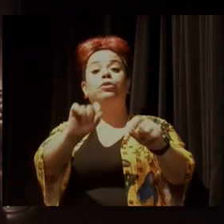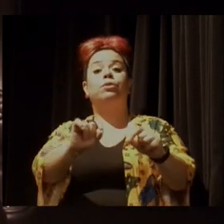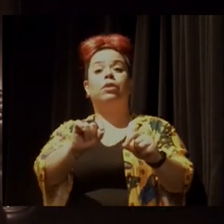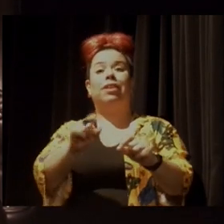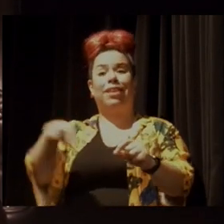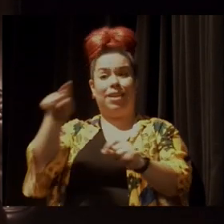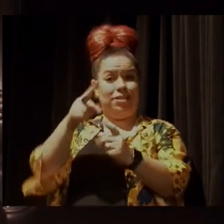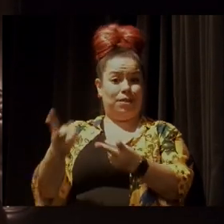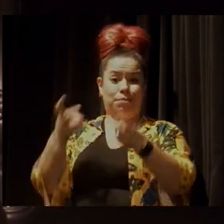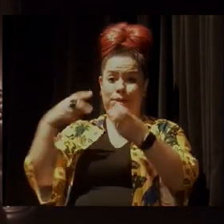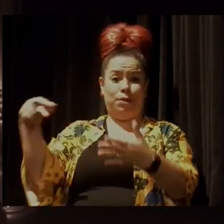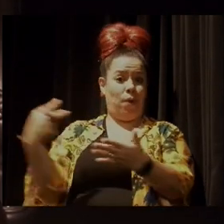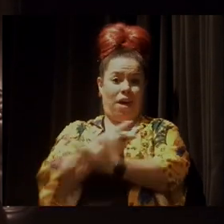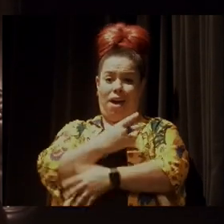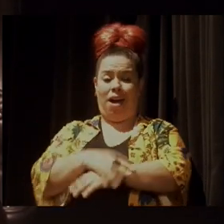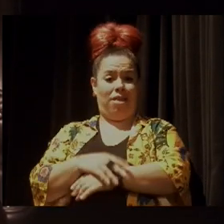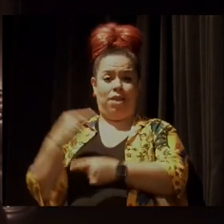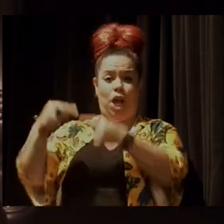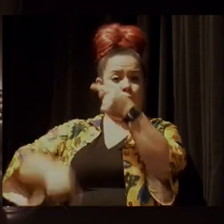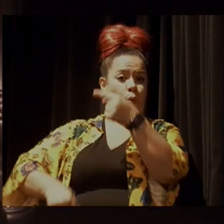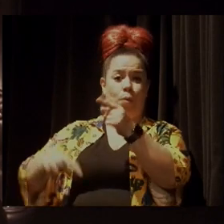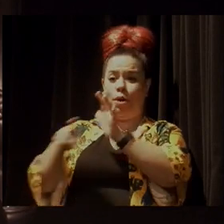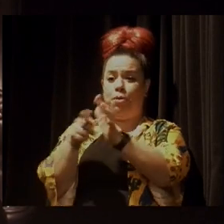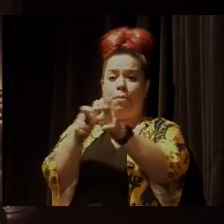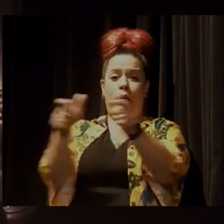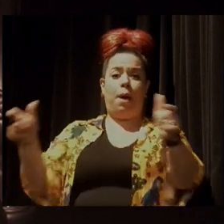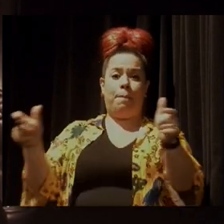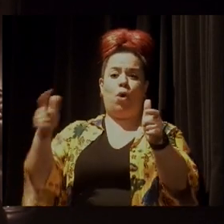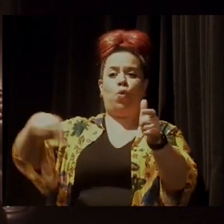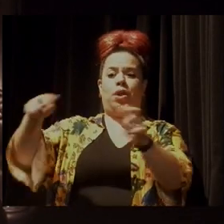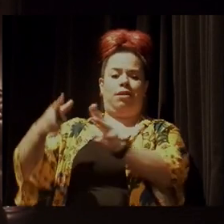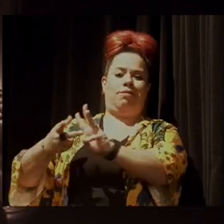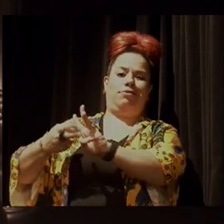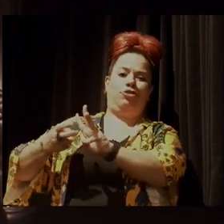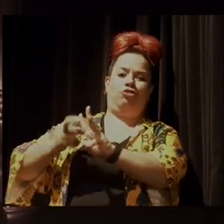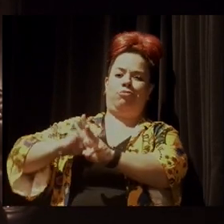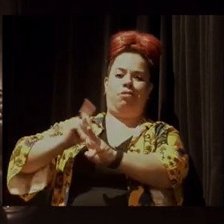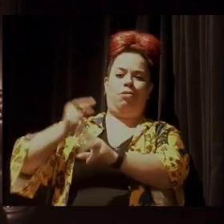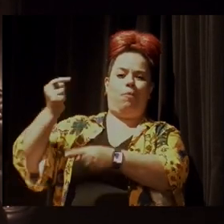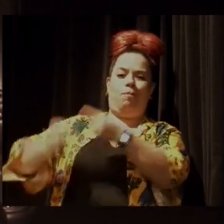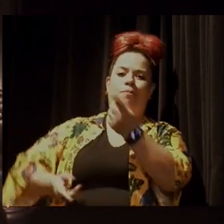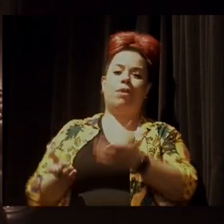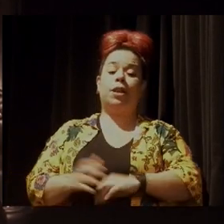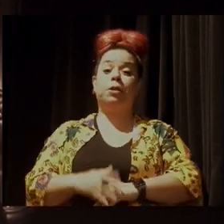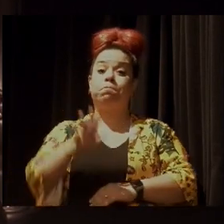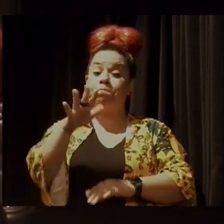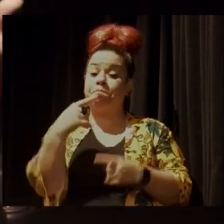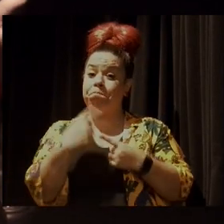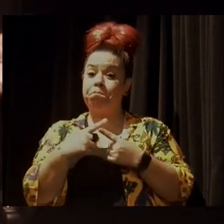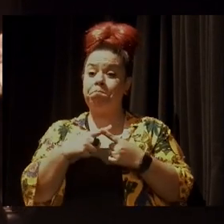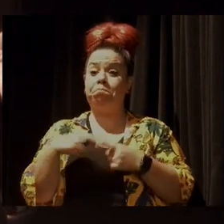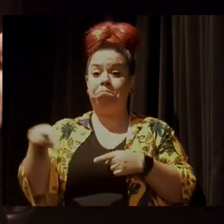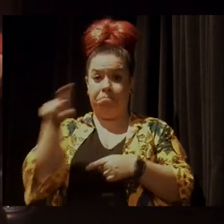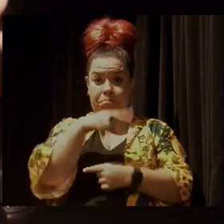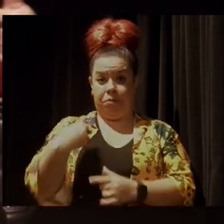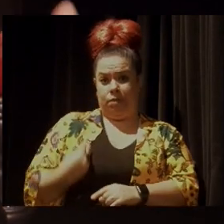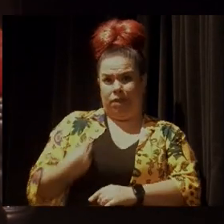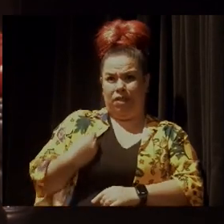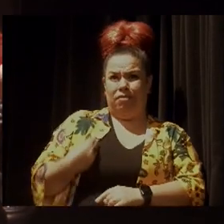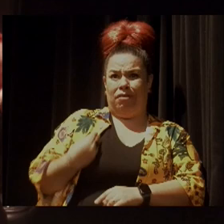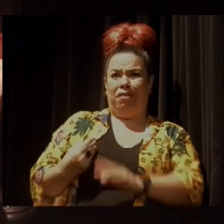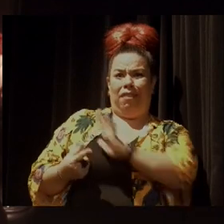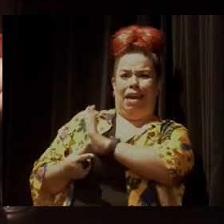não é uma visão compartilhada pela maior parte dos indígenas. Porque a visão de que eles vivem de modo